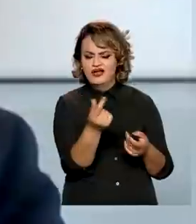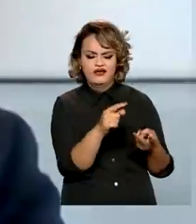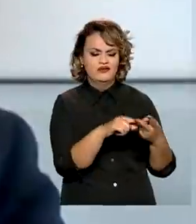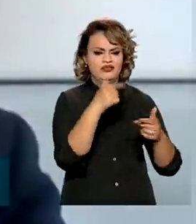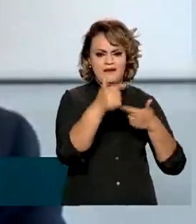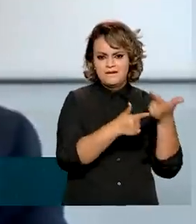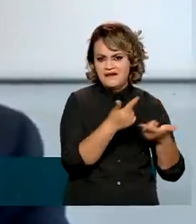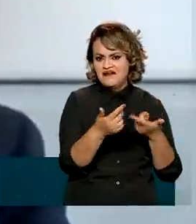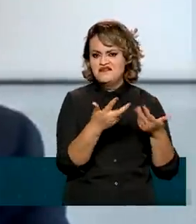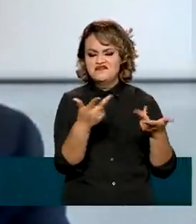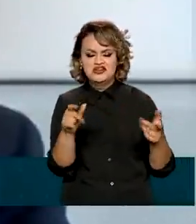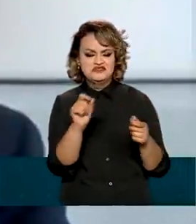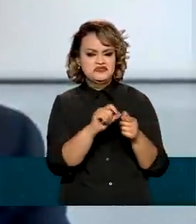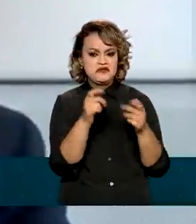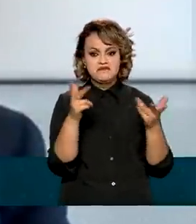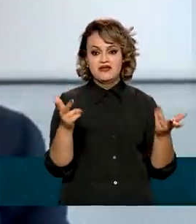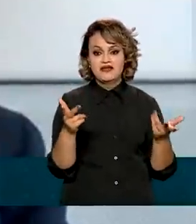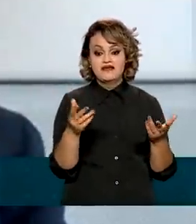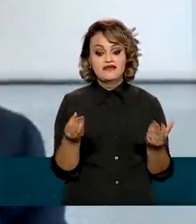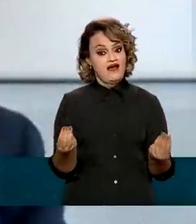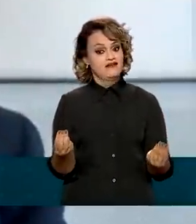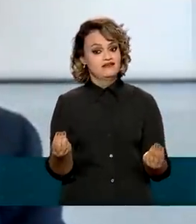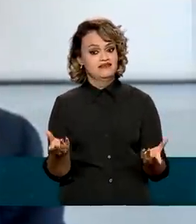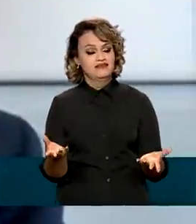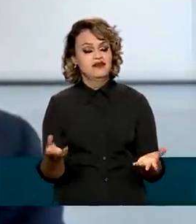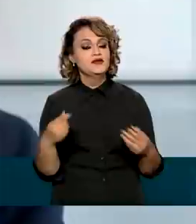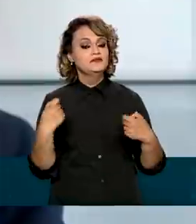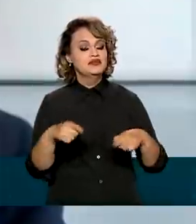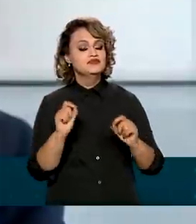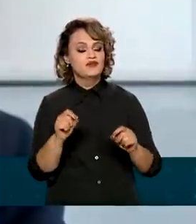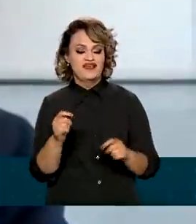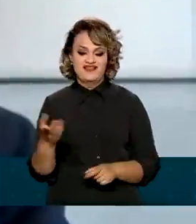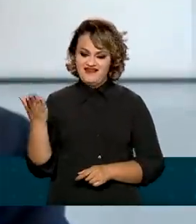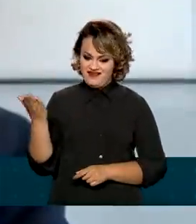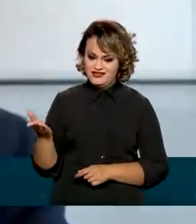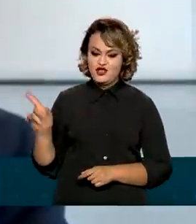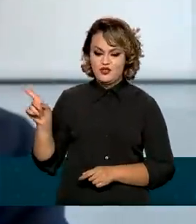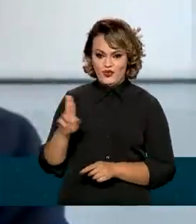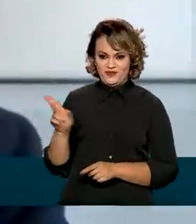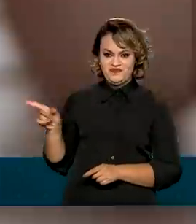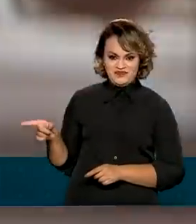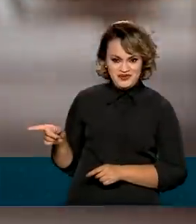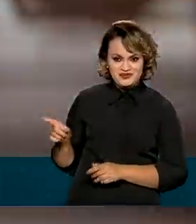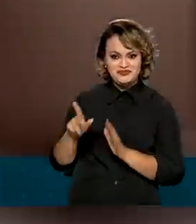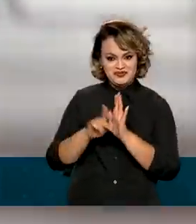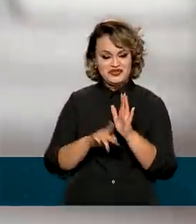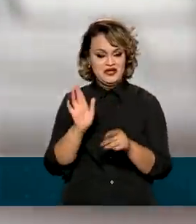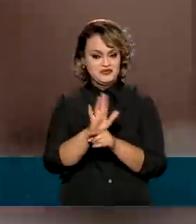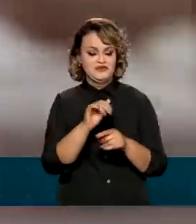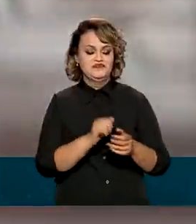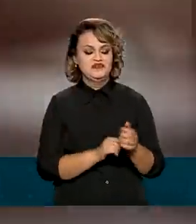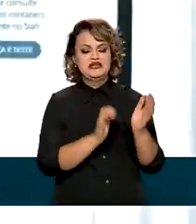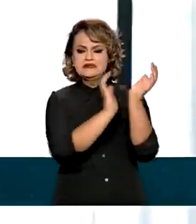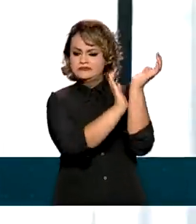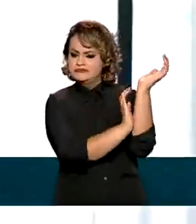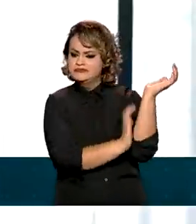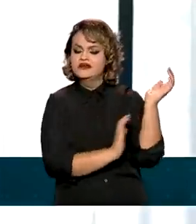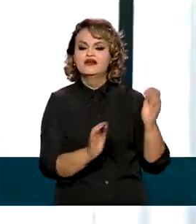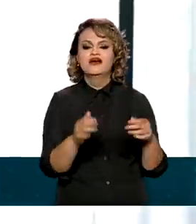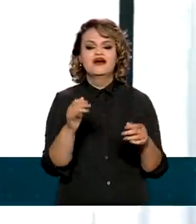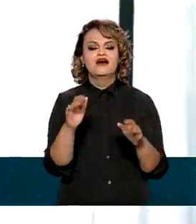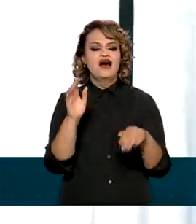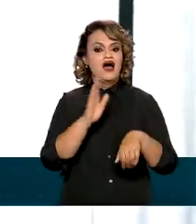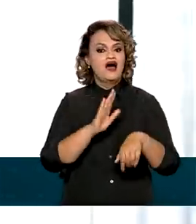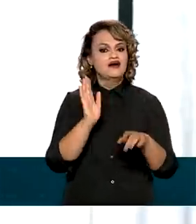trabalho. E para isso, esse Balcão Único é essencial. A desburocratização, que reduz